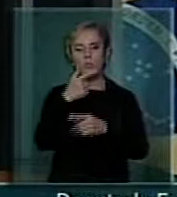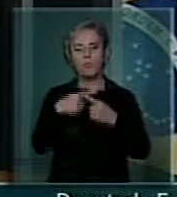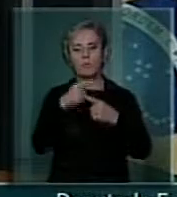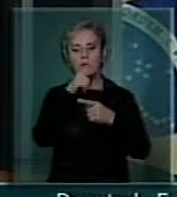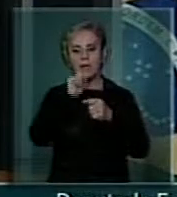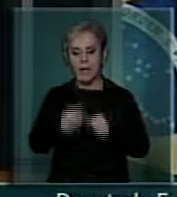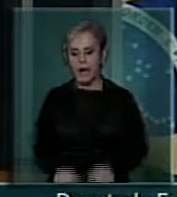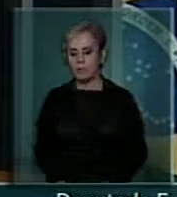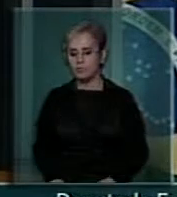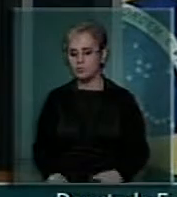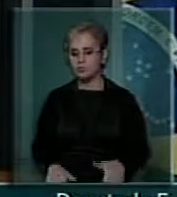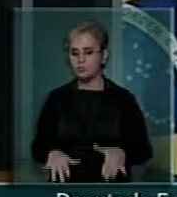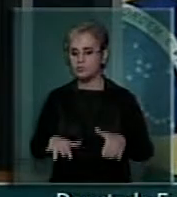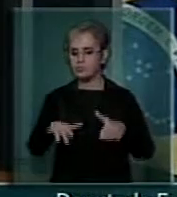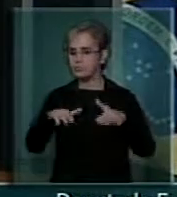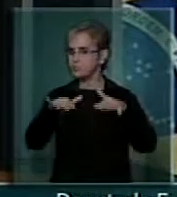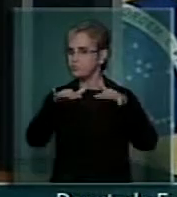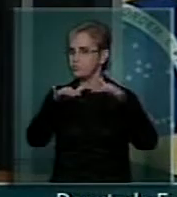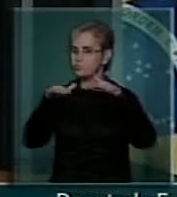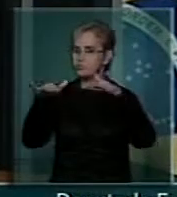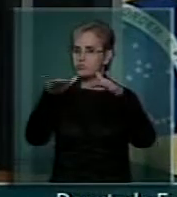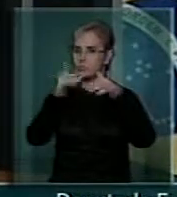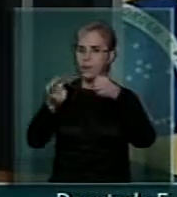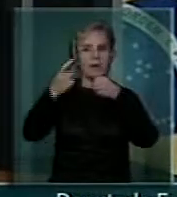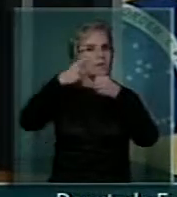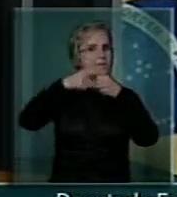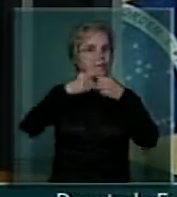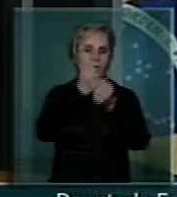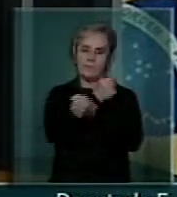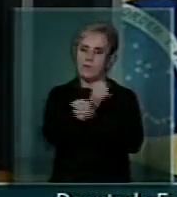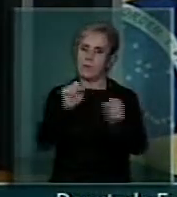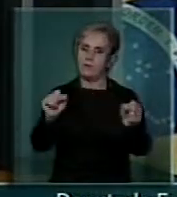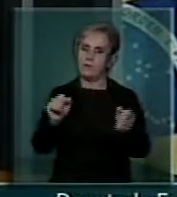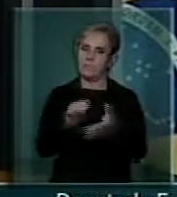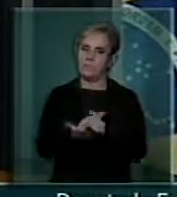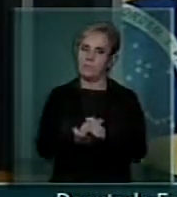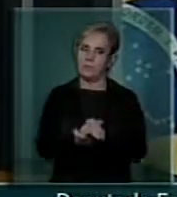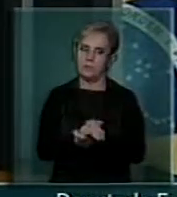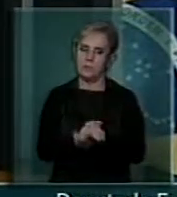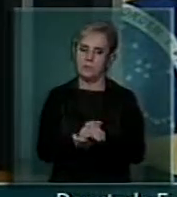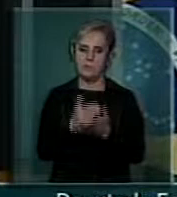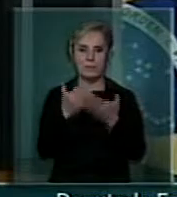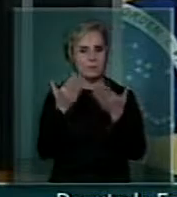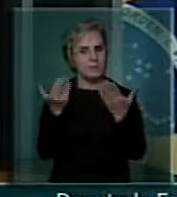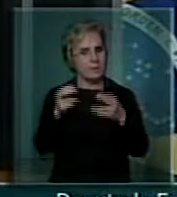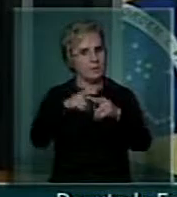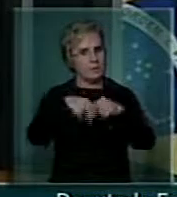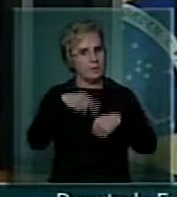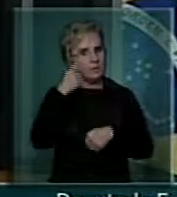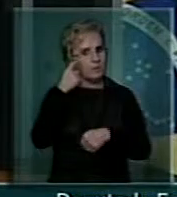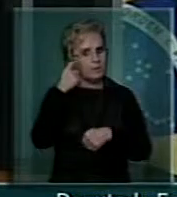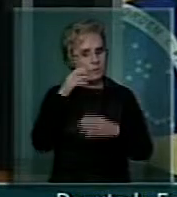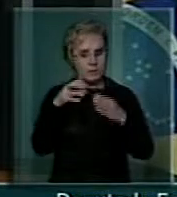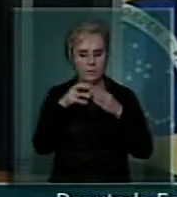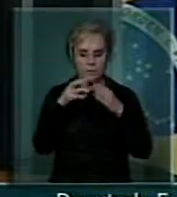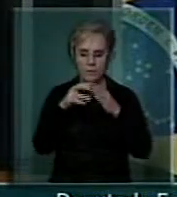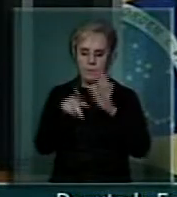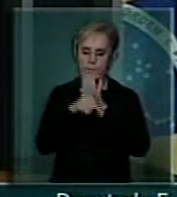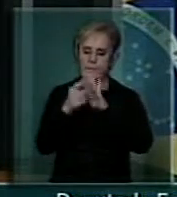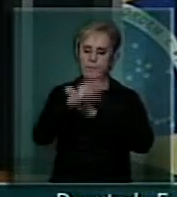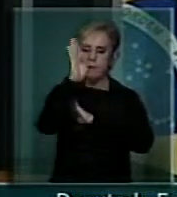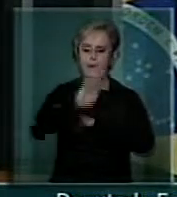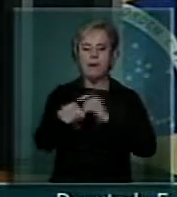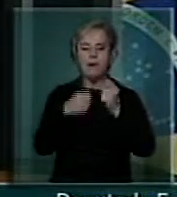escorregamento e assim por diante. Portanto, senhor presidente, penso que a delegação do Brasil deve